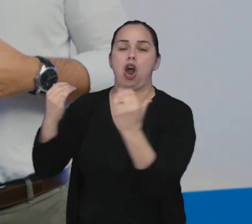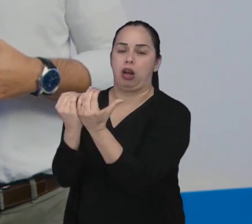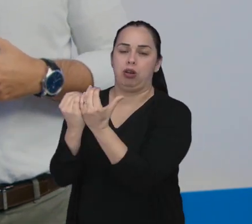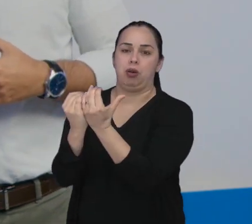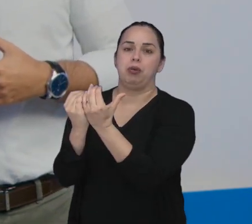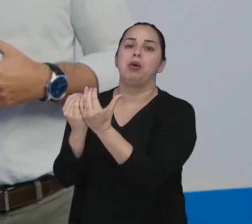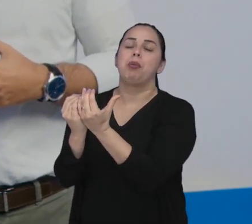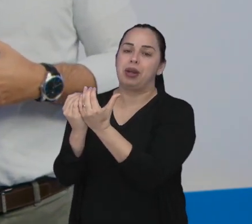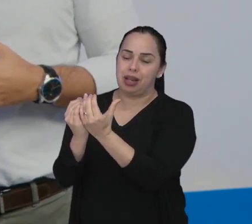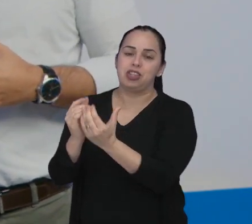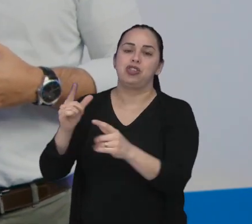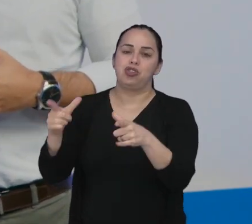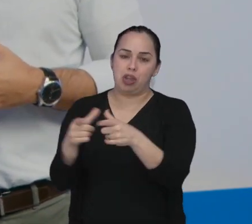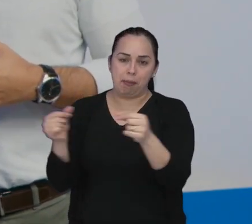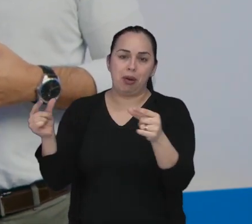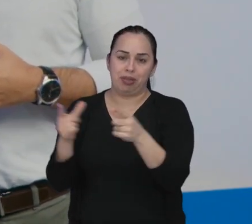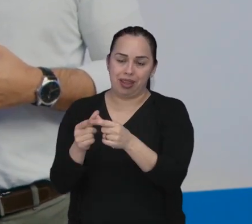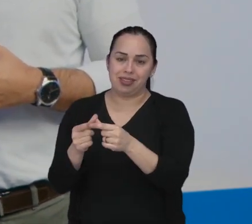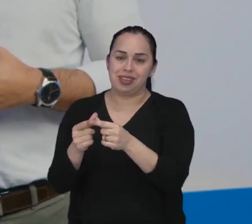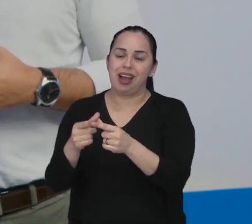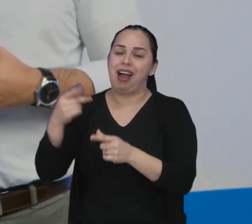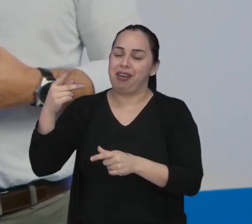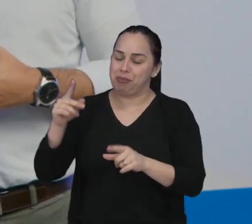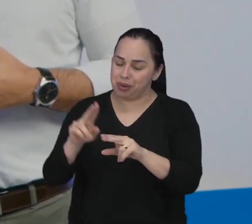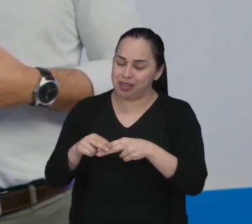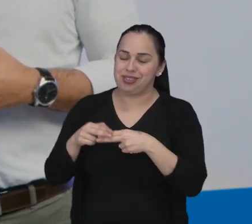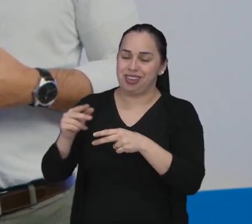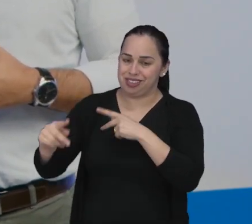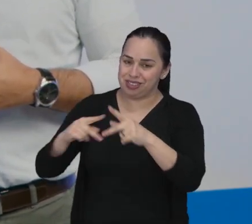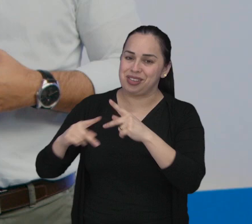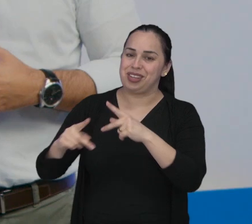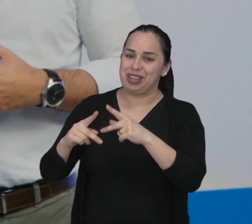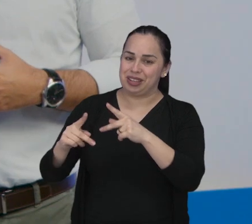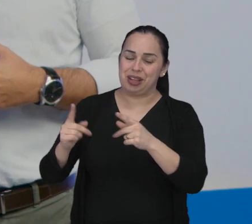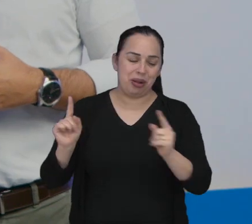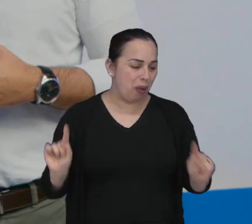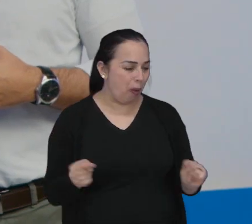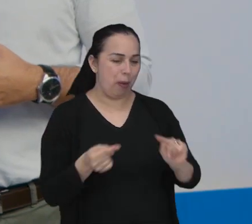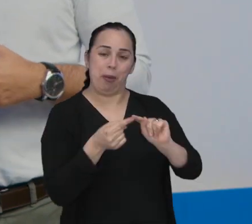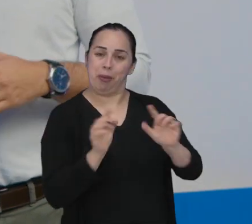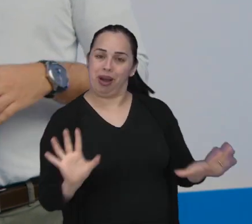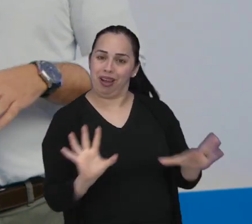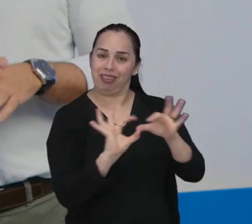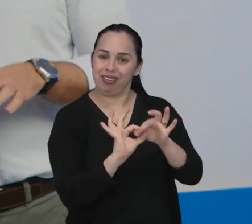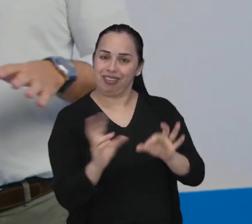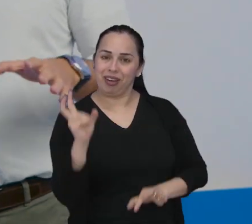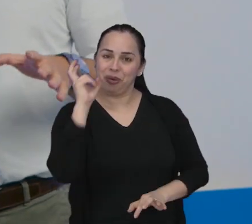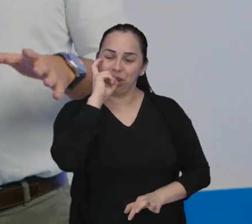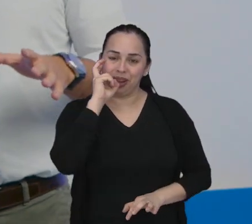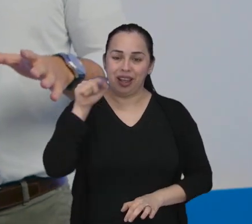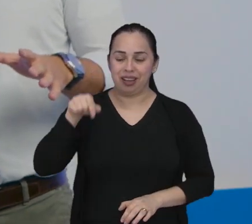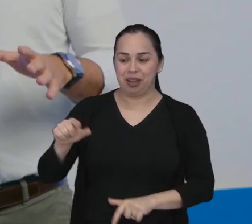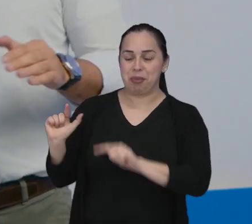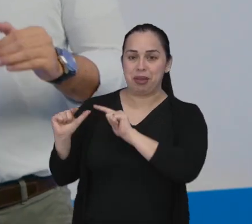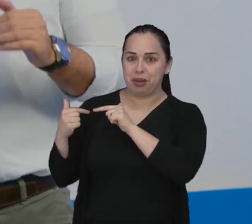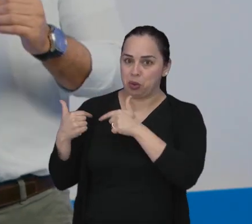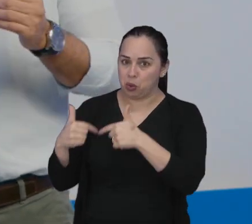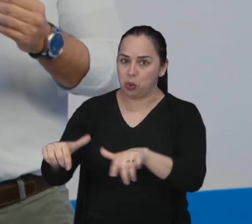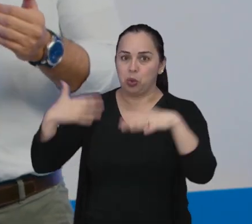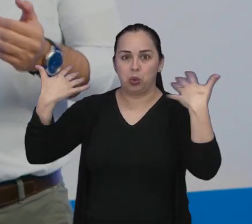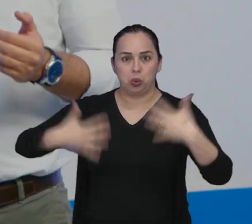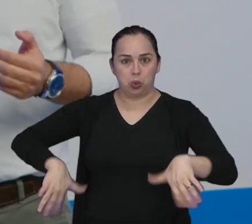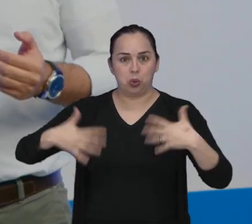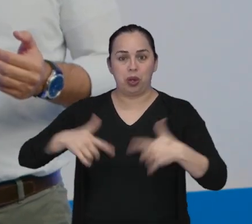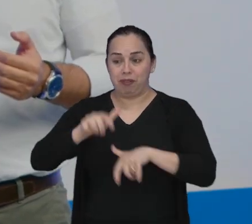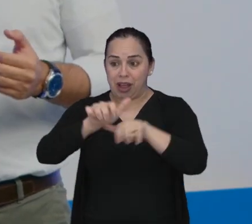japonesa fora do Japão e São José dos Campos também tem uma ligação forte com essa cultura. Por aqui, algumas tradições são mantidas por